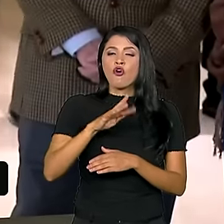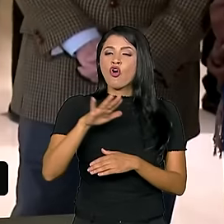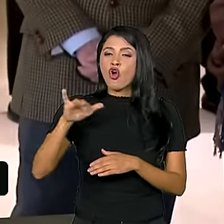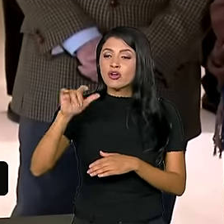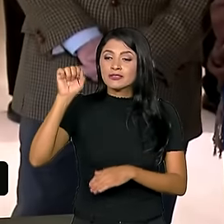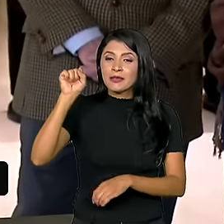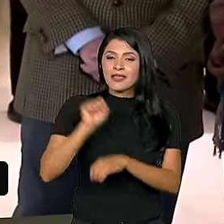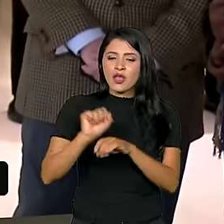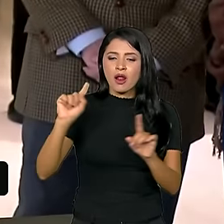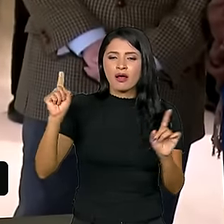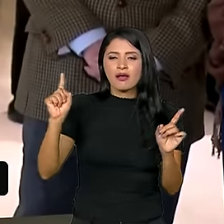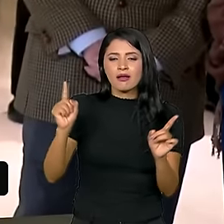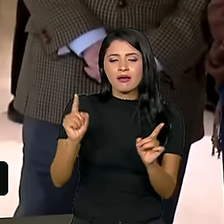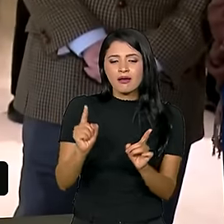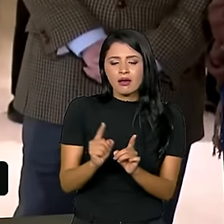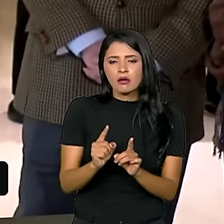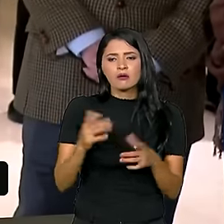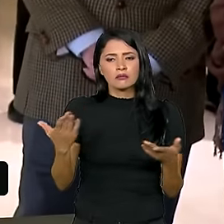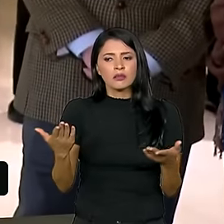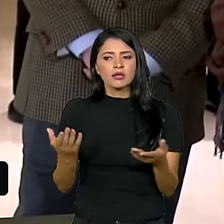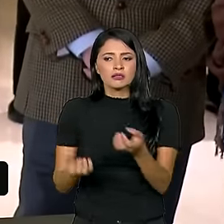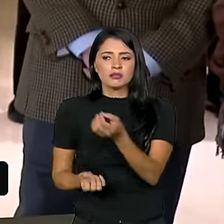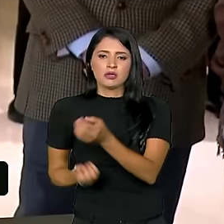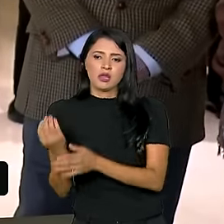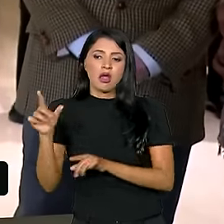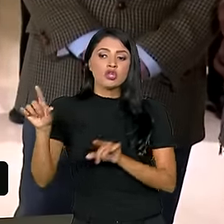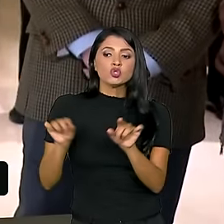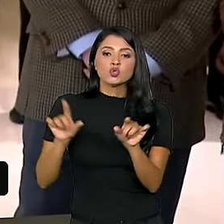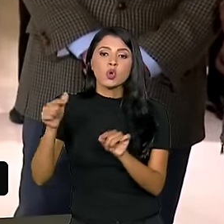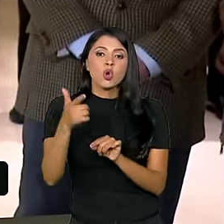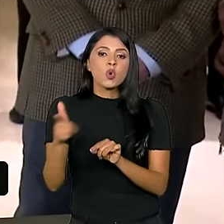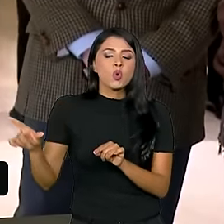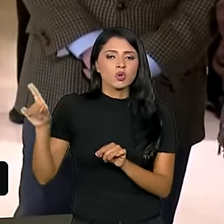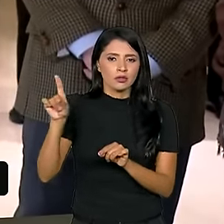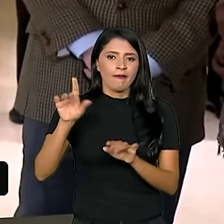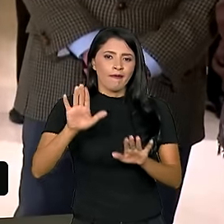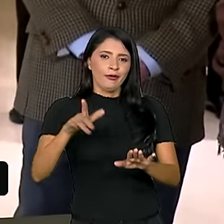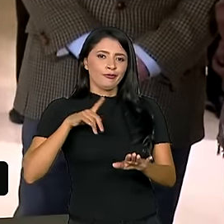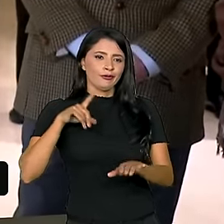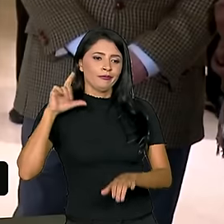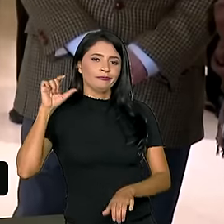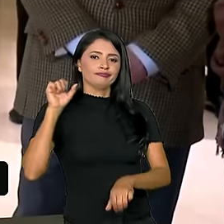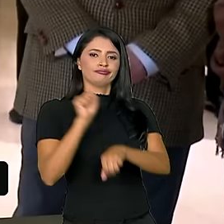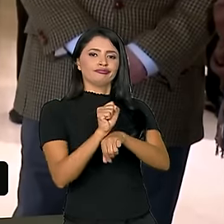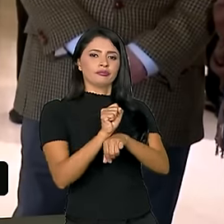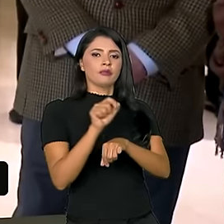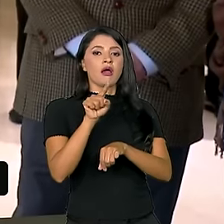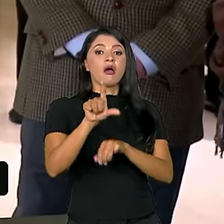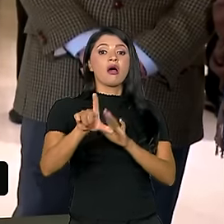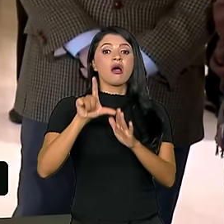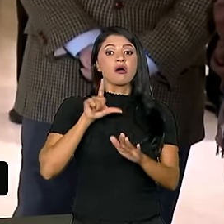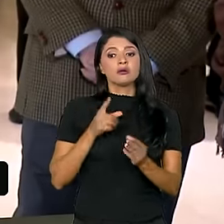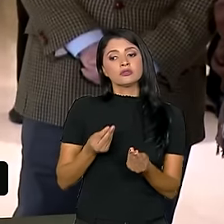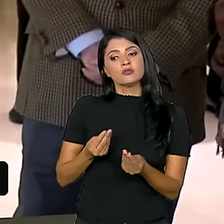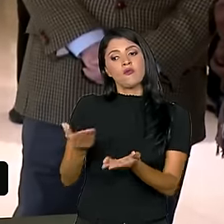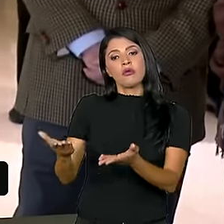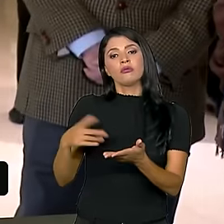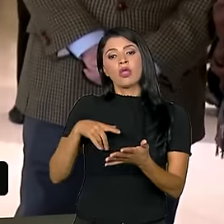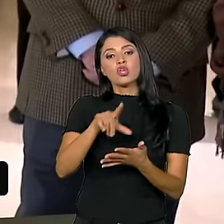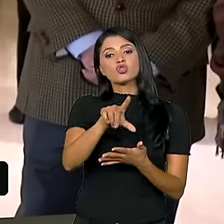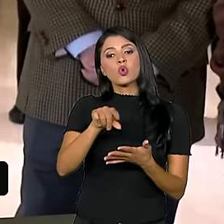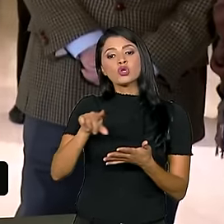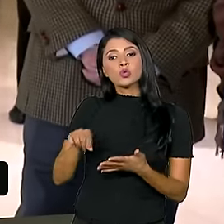criar alternativa. Então, antes de você acabar por sectarismo, você precisa oferecer à humanidade a opção.